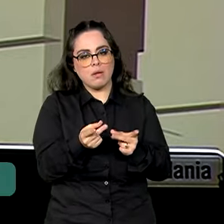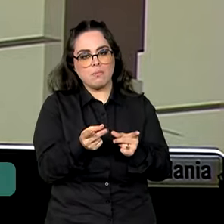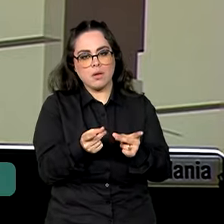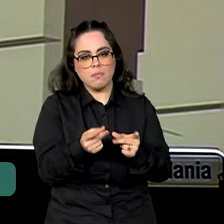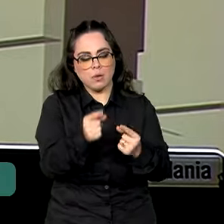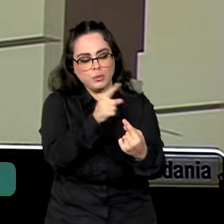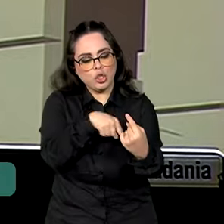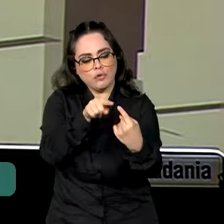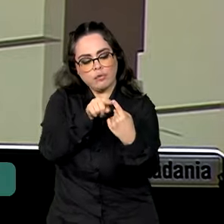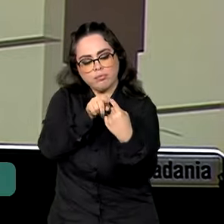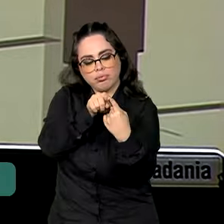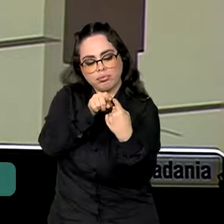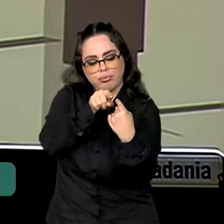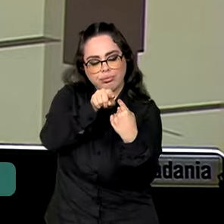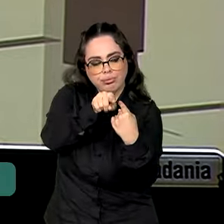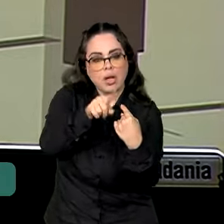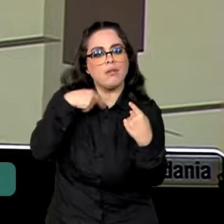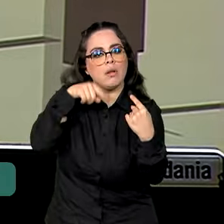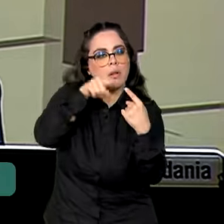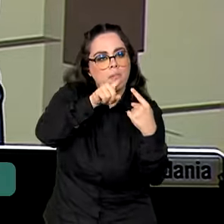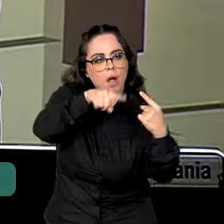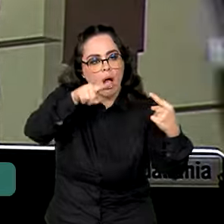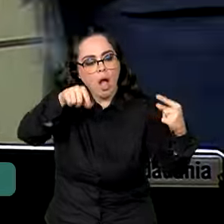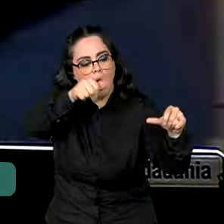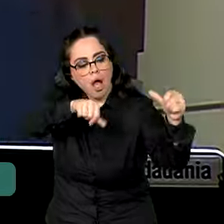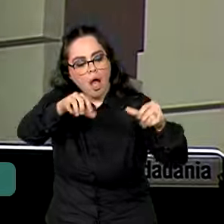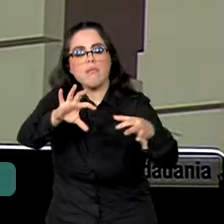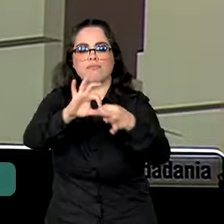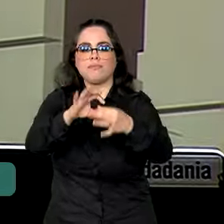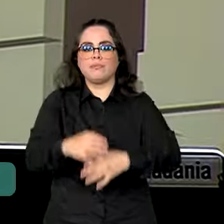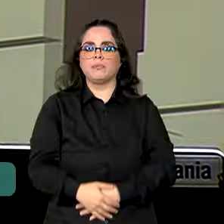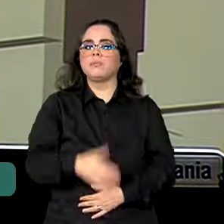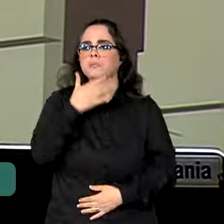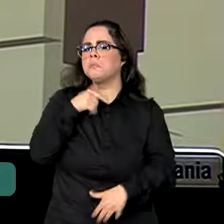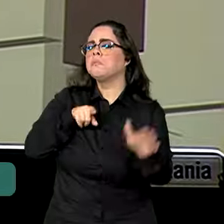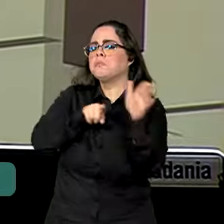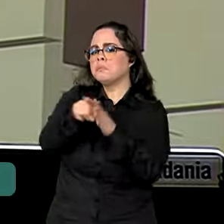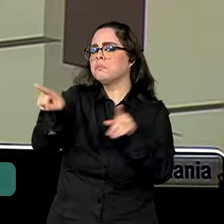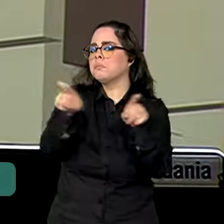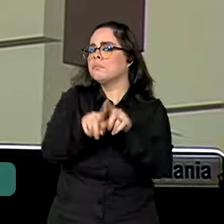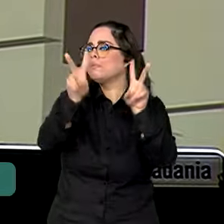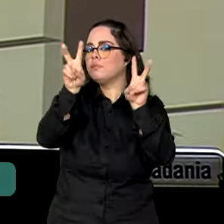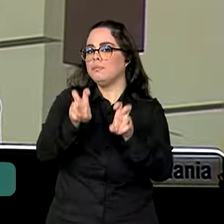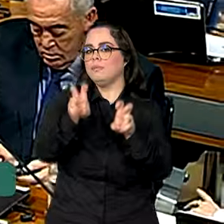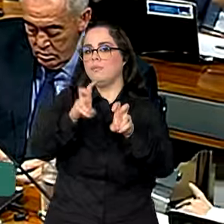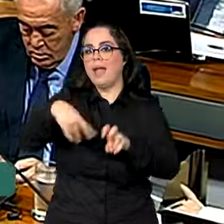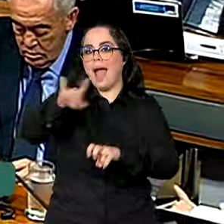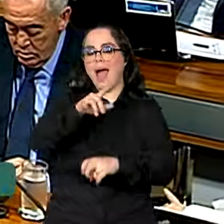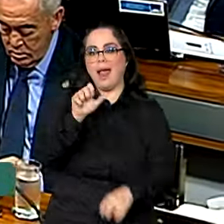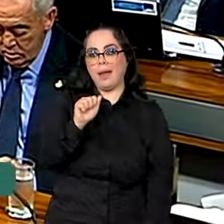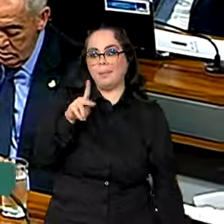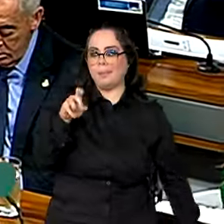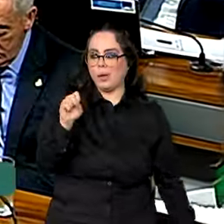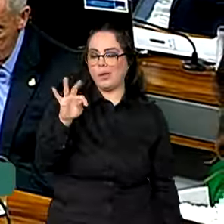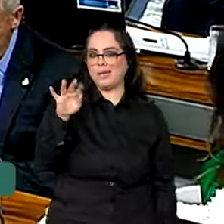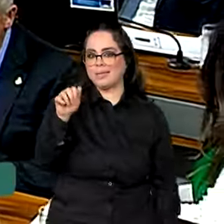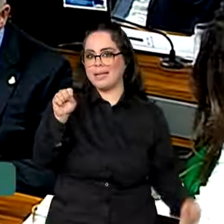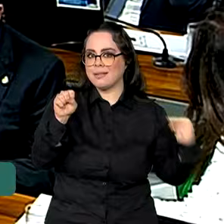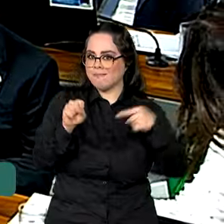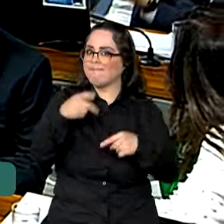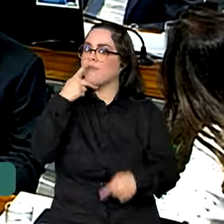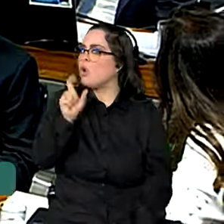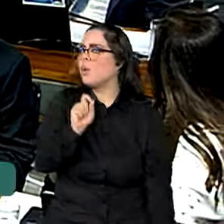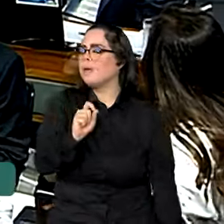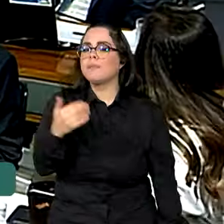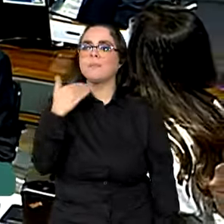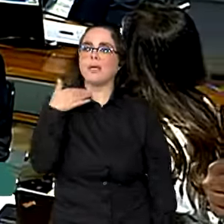onde a está analisando um horizonte irrelevante. Gabriel Galípolo foi questionado também sobre o mercado de apostas e disse que o papel do Banco